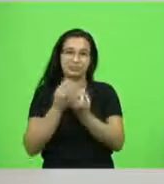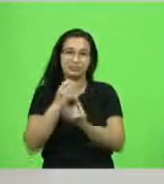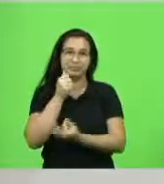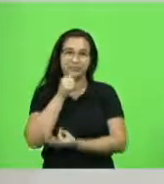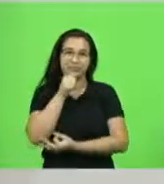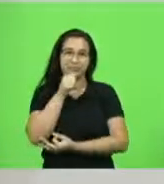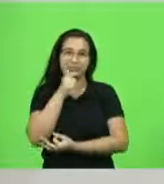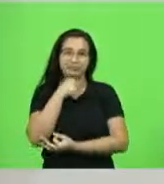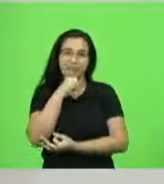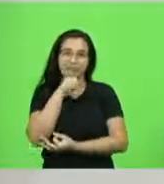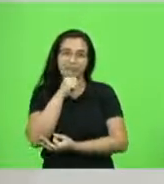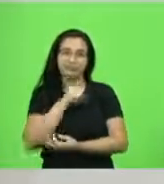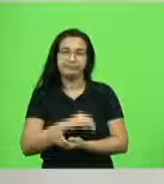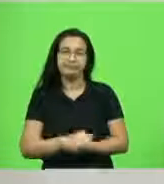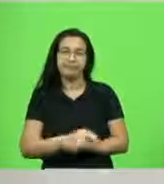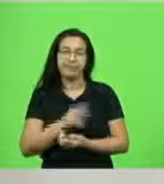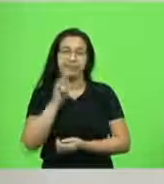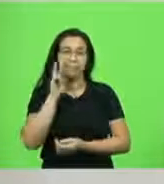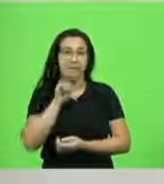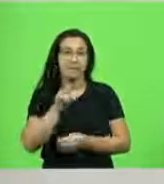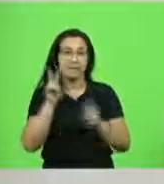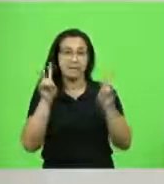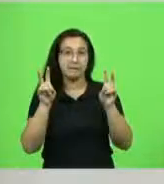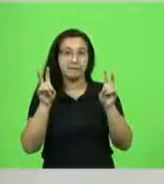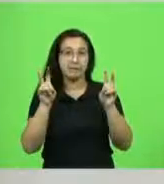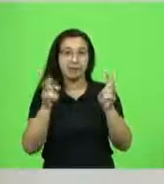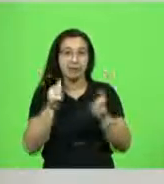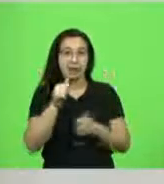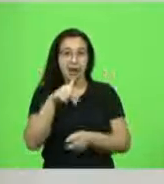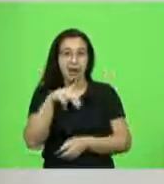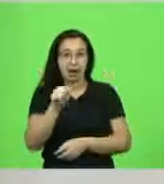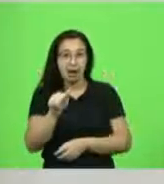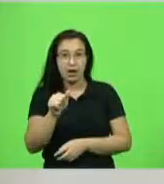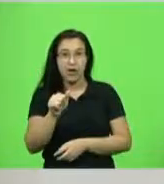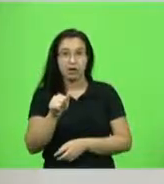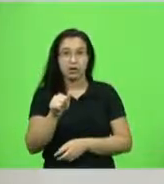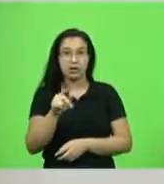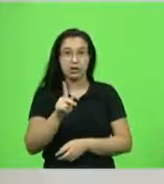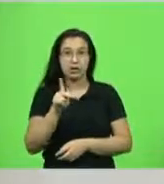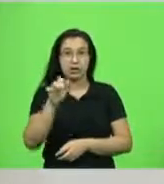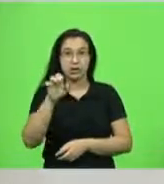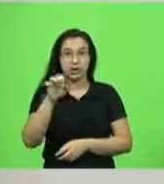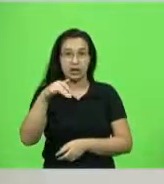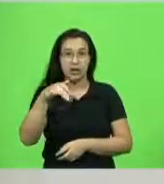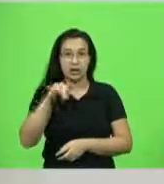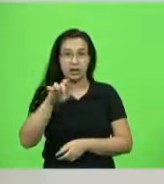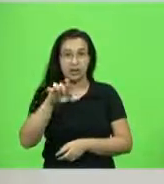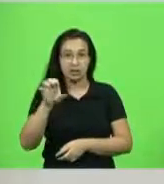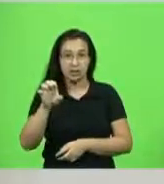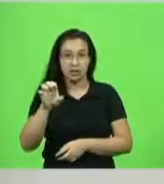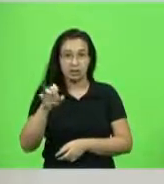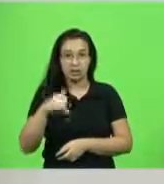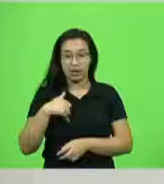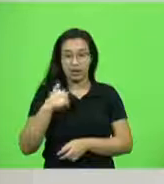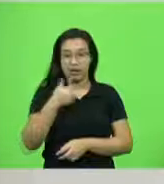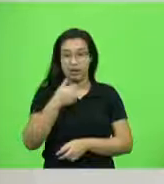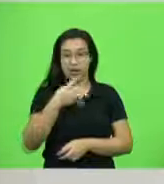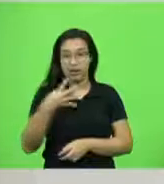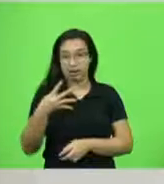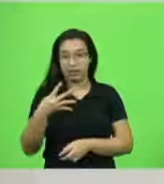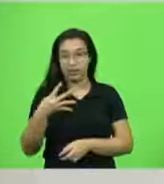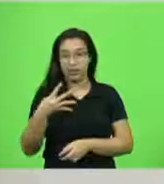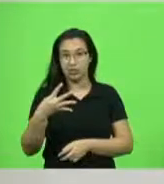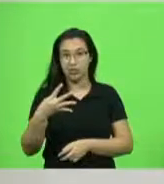E agora, quando a gente vê questões como essa, da Ana que é de 14 anos, nos deixa abismados e